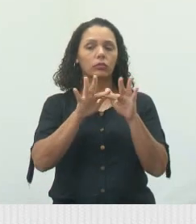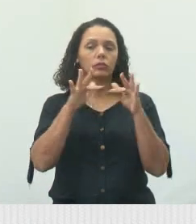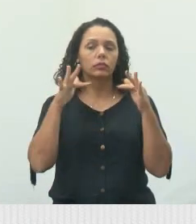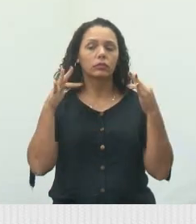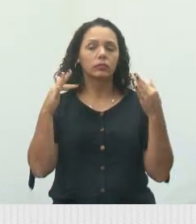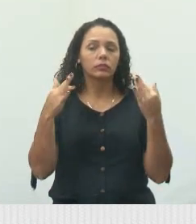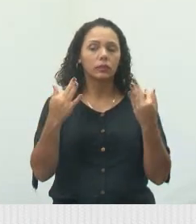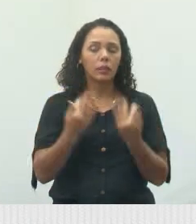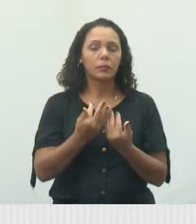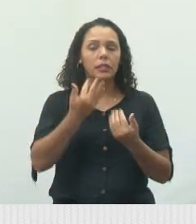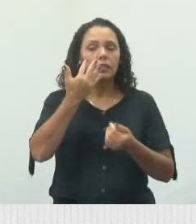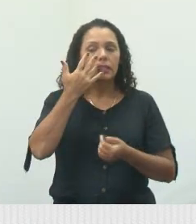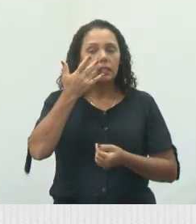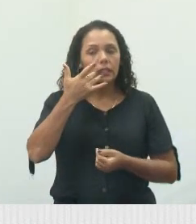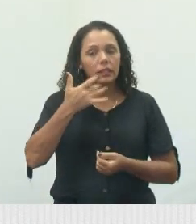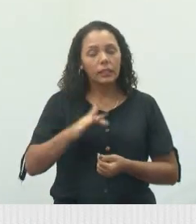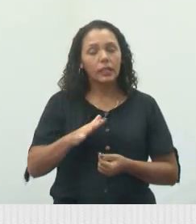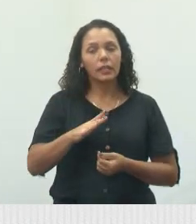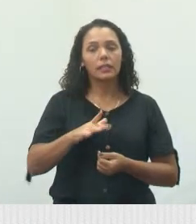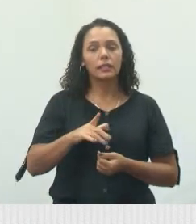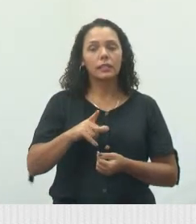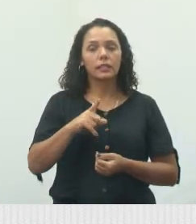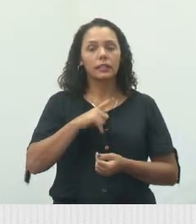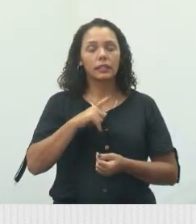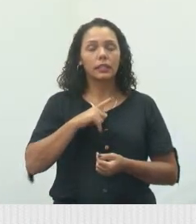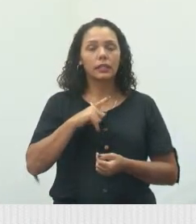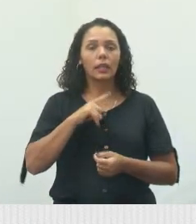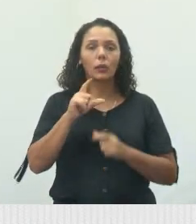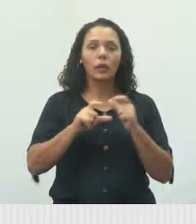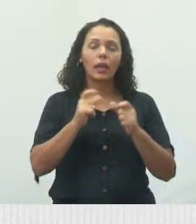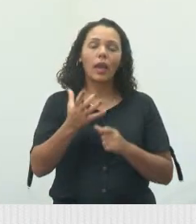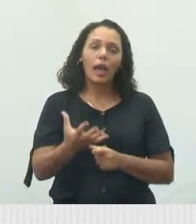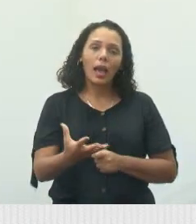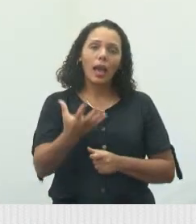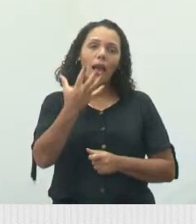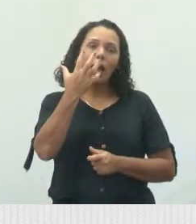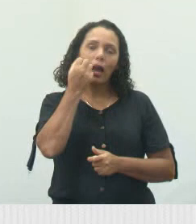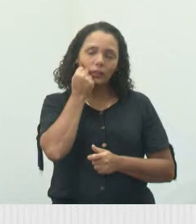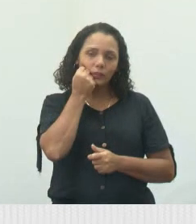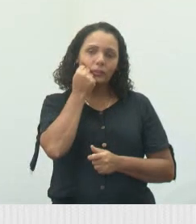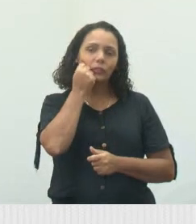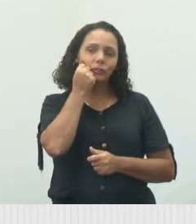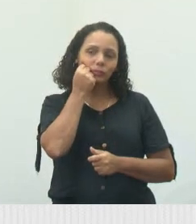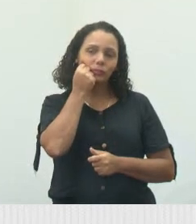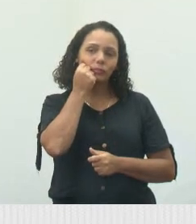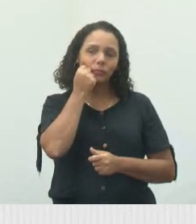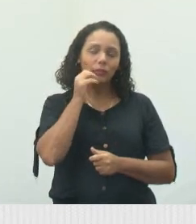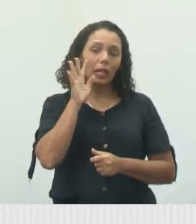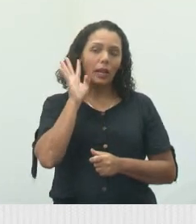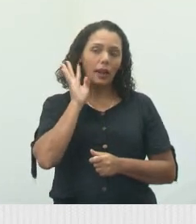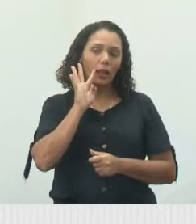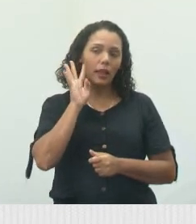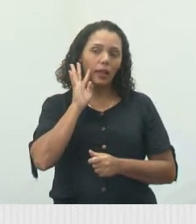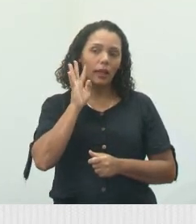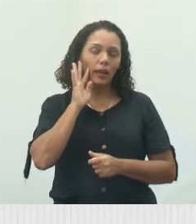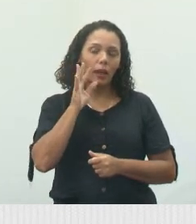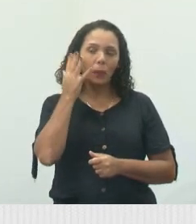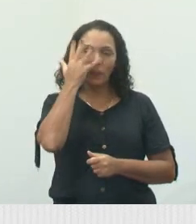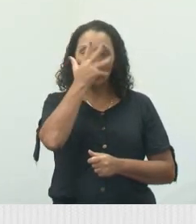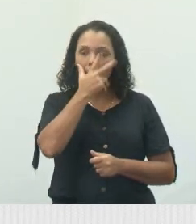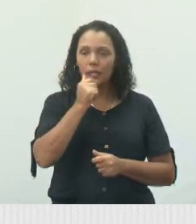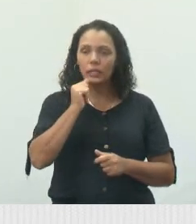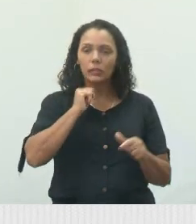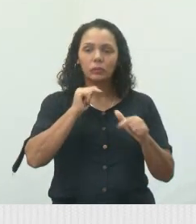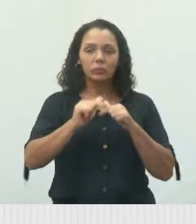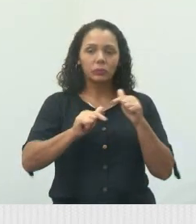e para as crianças que passam por um processo de adoção. Isso mesmo. Olha que bonito o trabalho. Trabalho